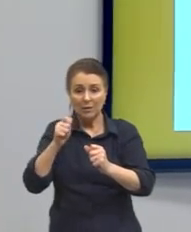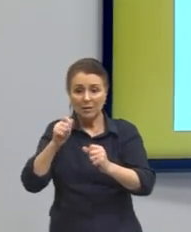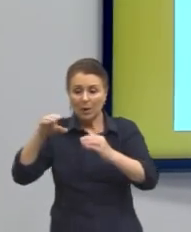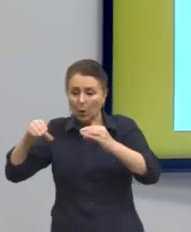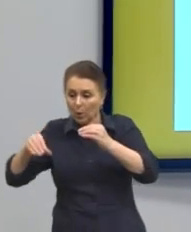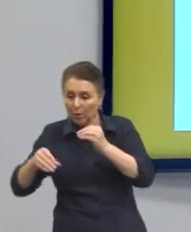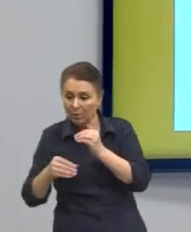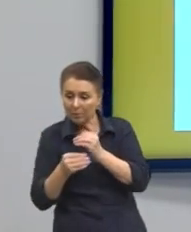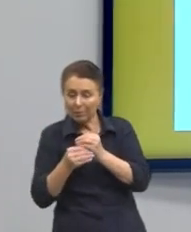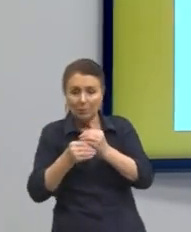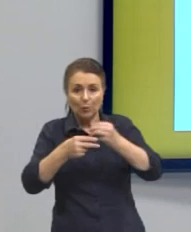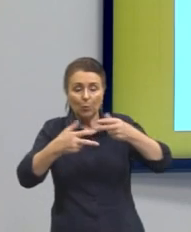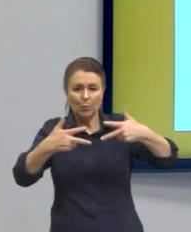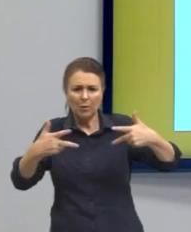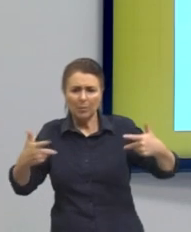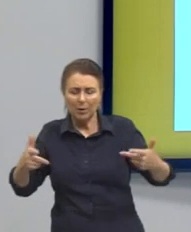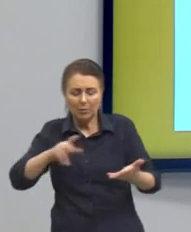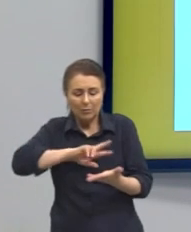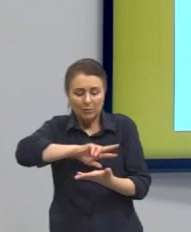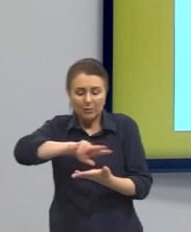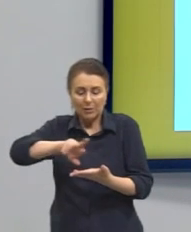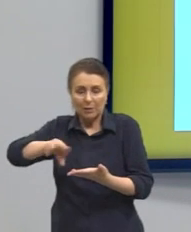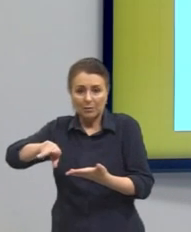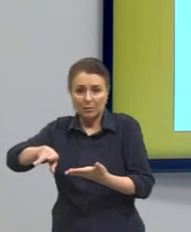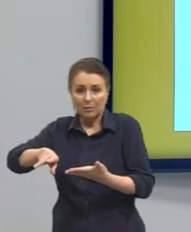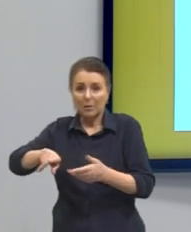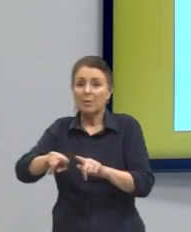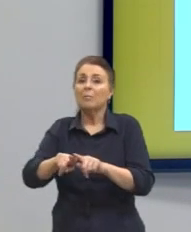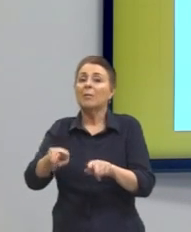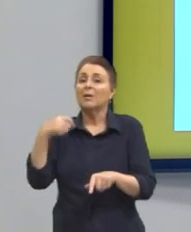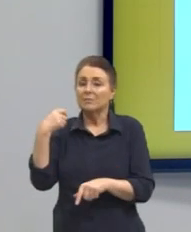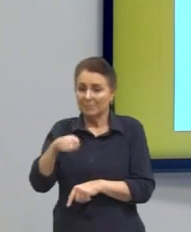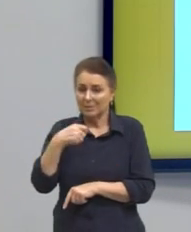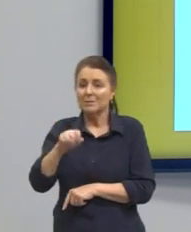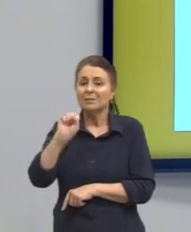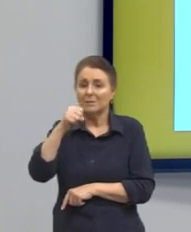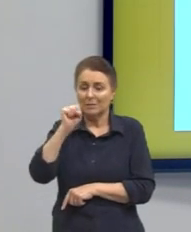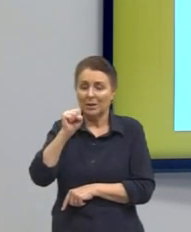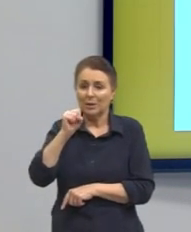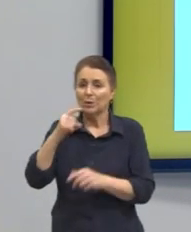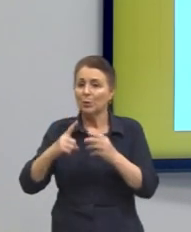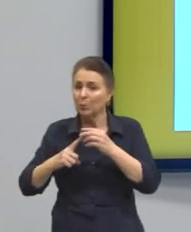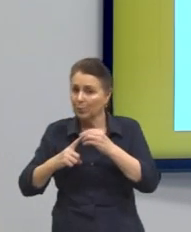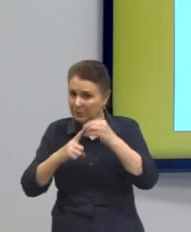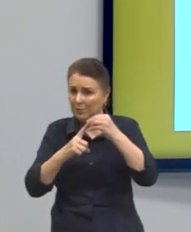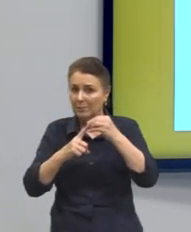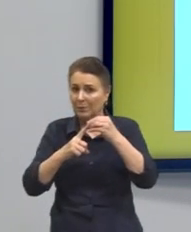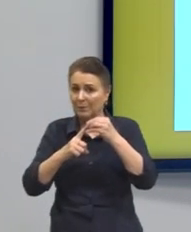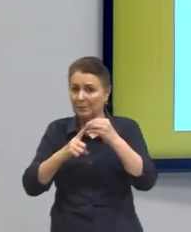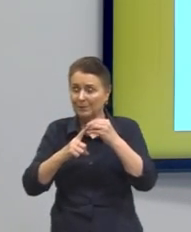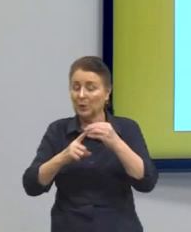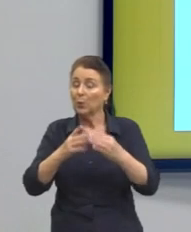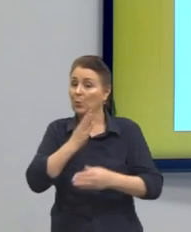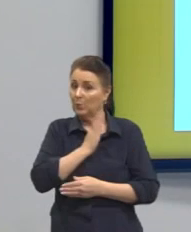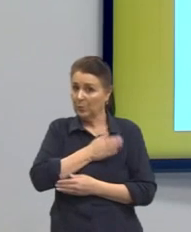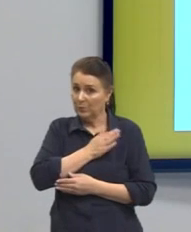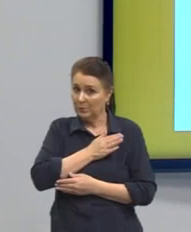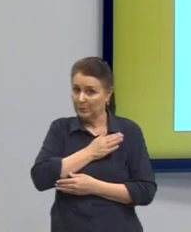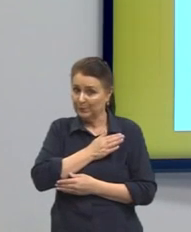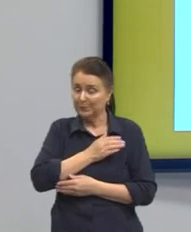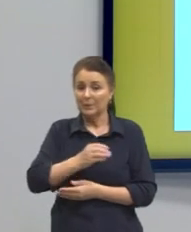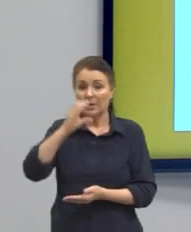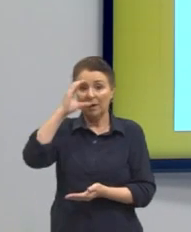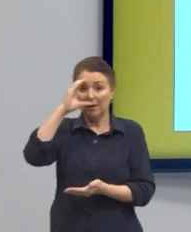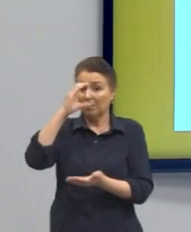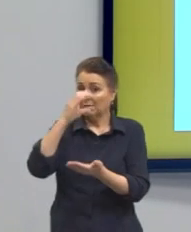Mas que, sem esse coração, esse corpo não funciona. Que é o texto. Então, sem a tese, a introdução fica